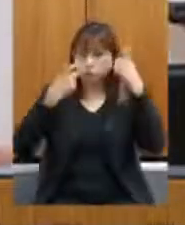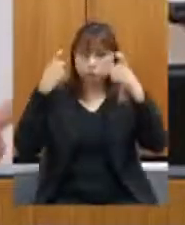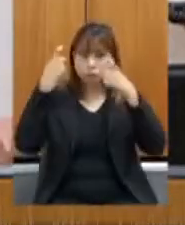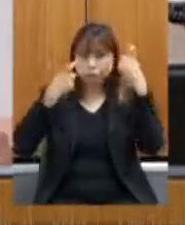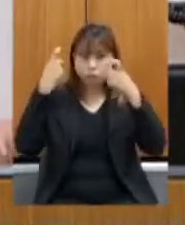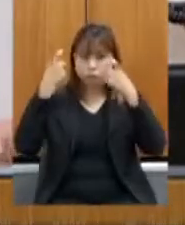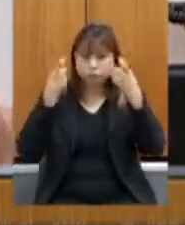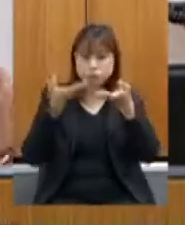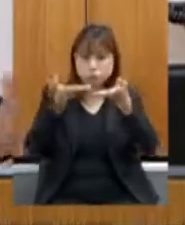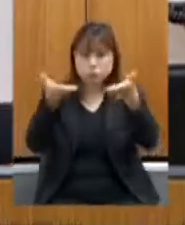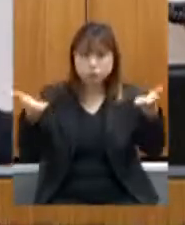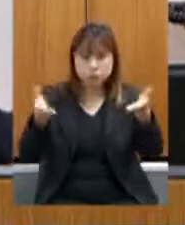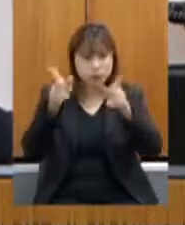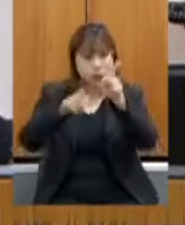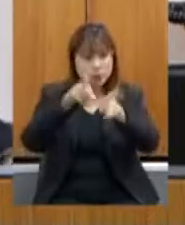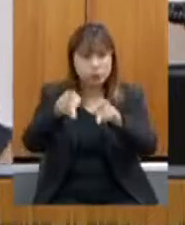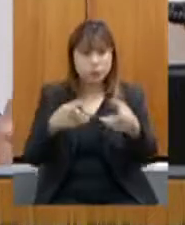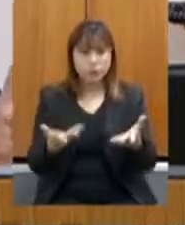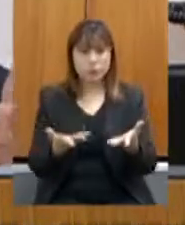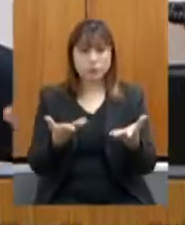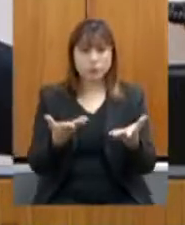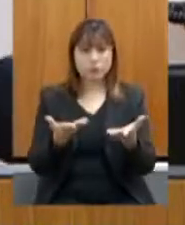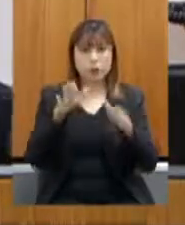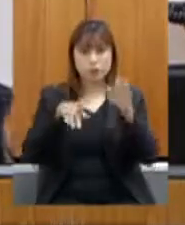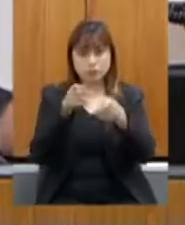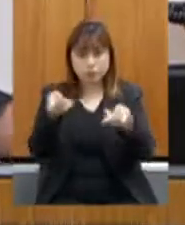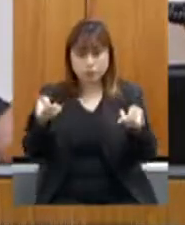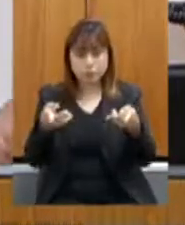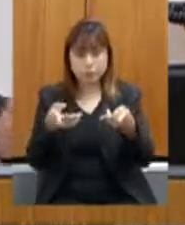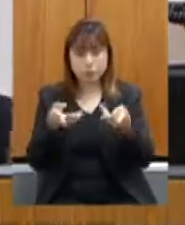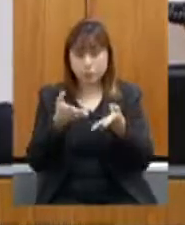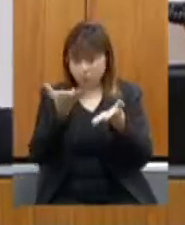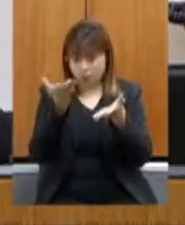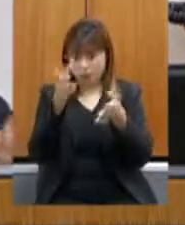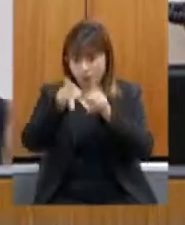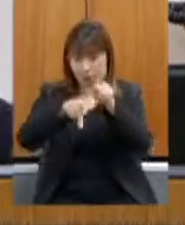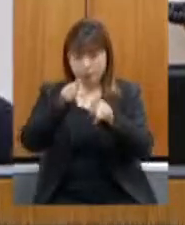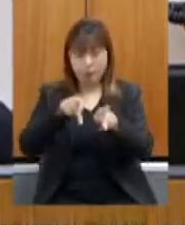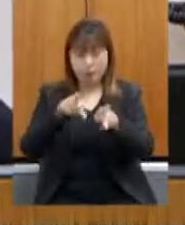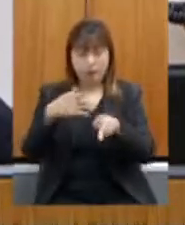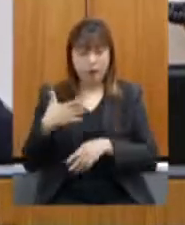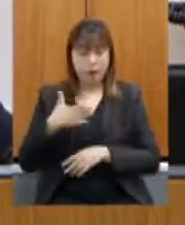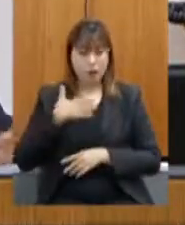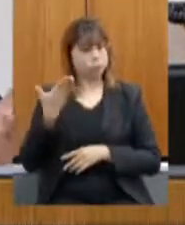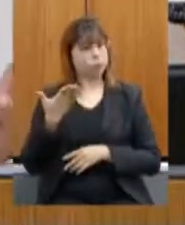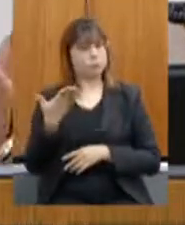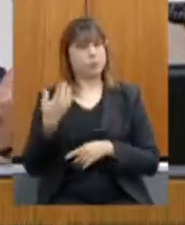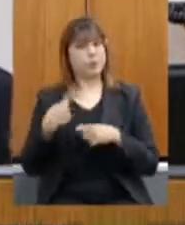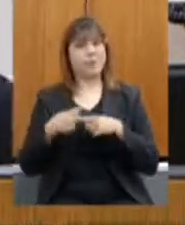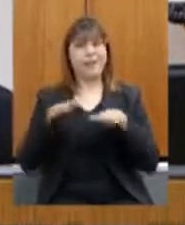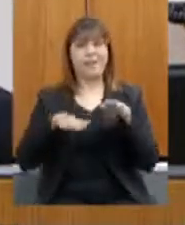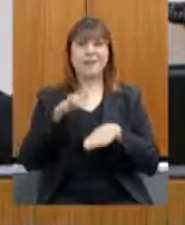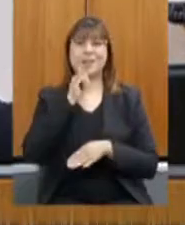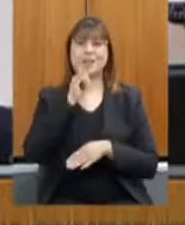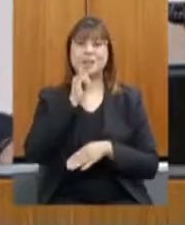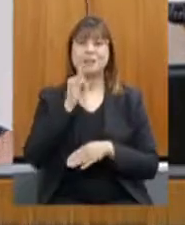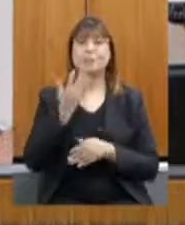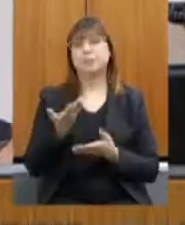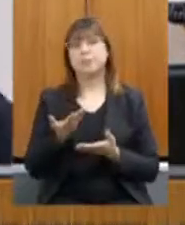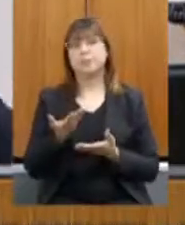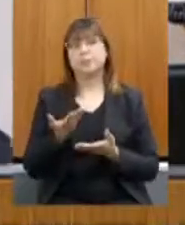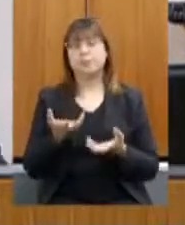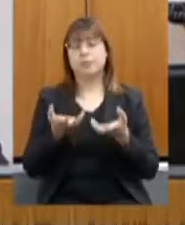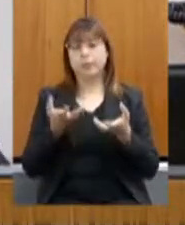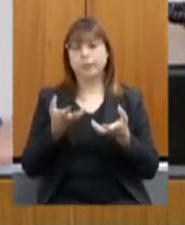consumidor final, e o consumidor final, às vezes, se assusta, quando, por exemplo, nós queremos combater o